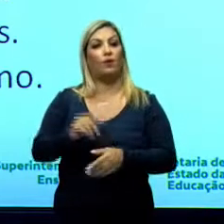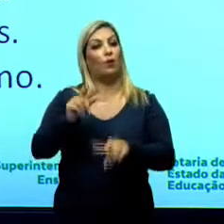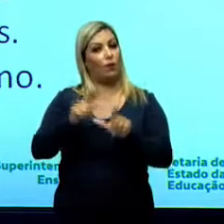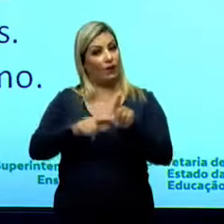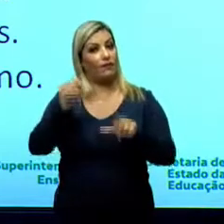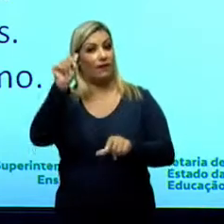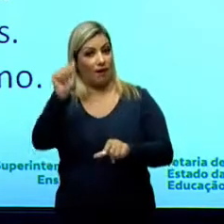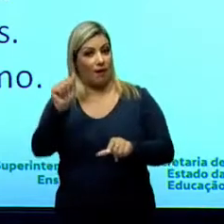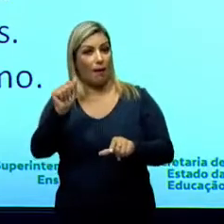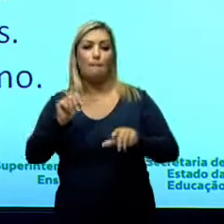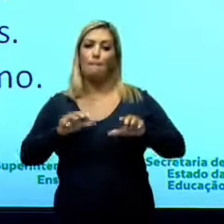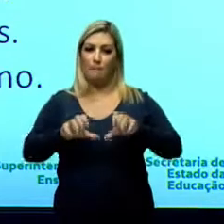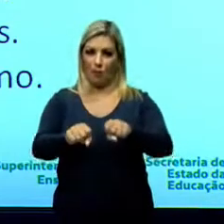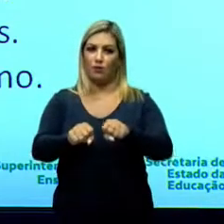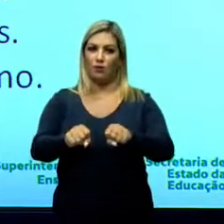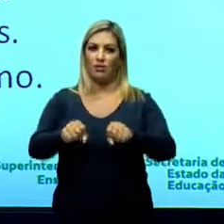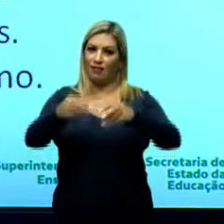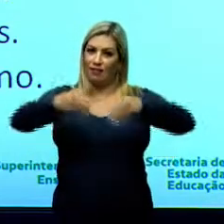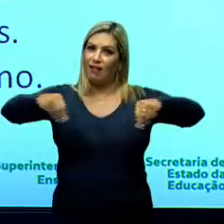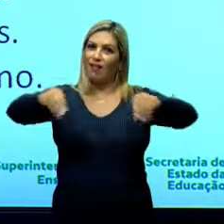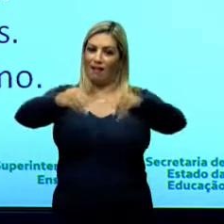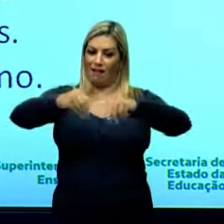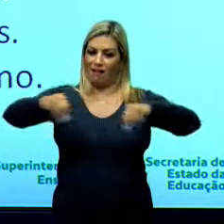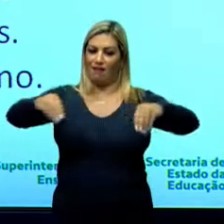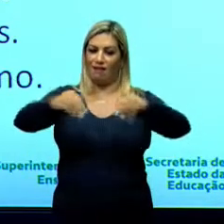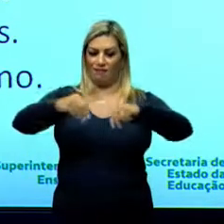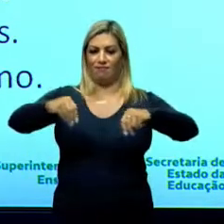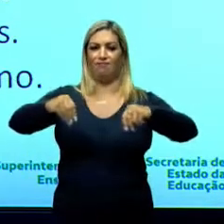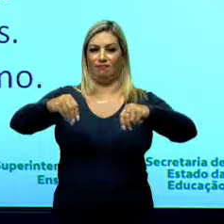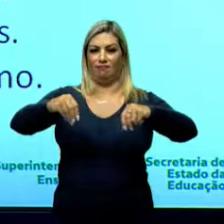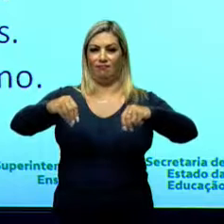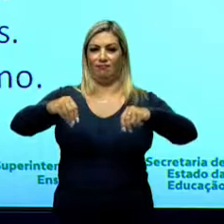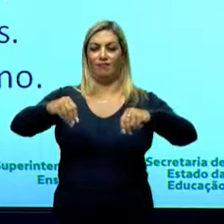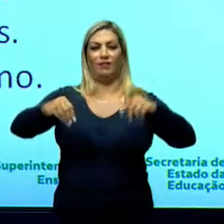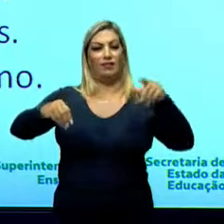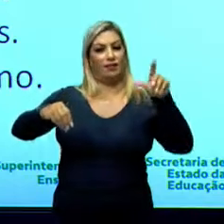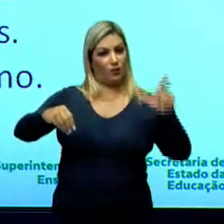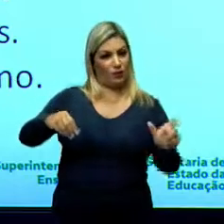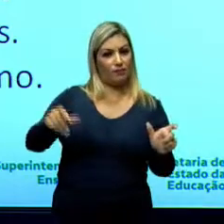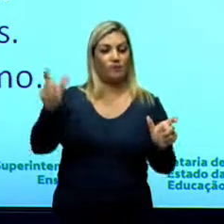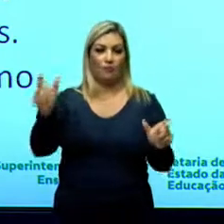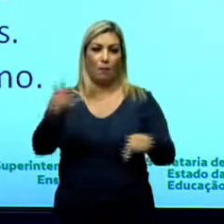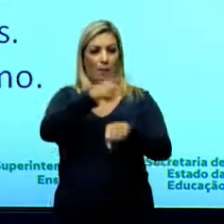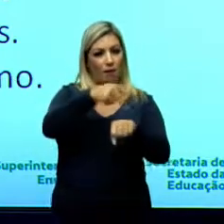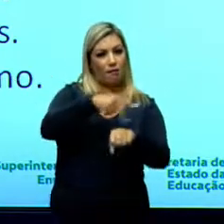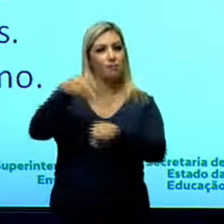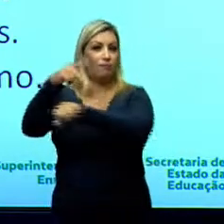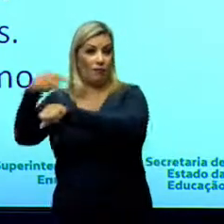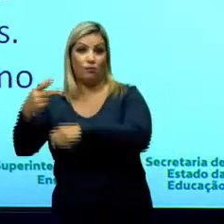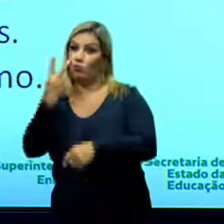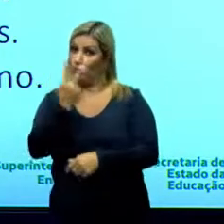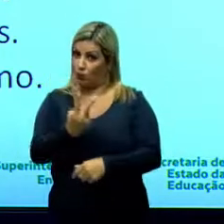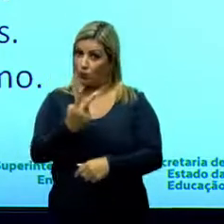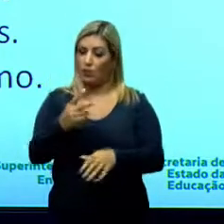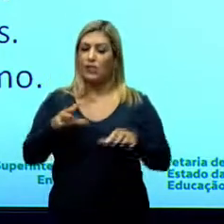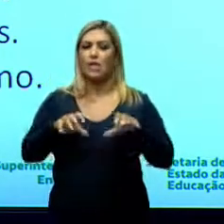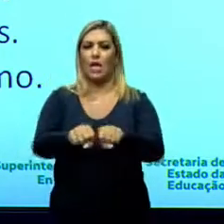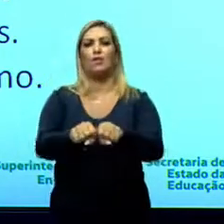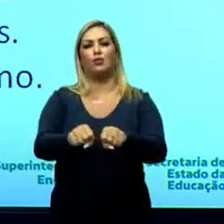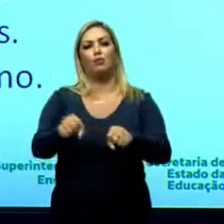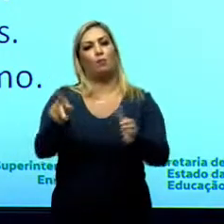A, garantir a posse territorial. Então, tanto palestinos quanto israelenses, eles tentam garantir o seu